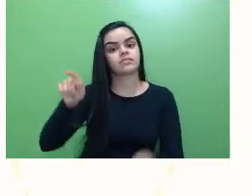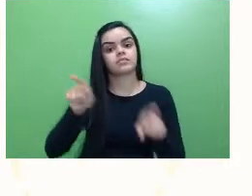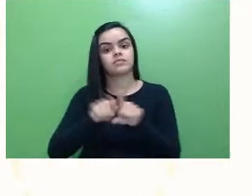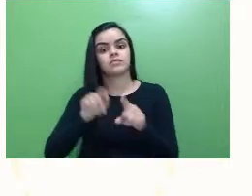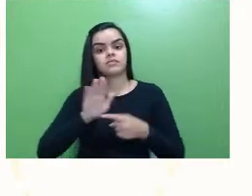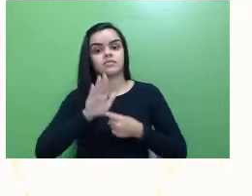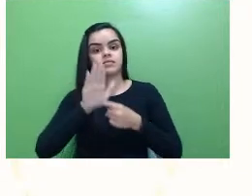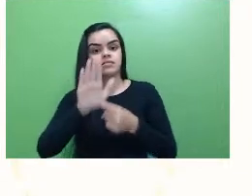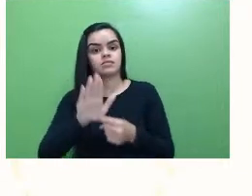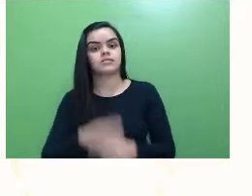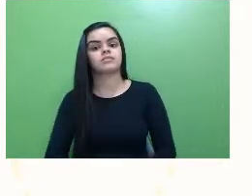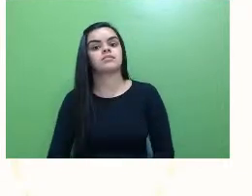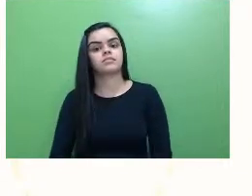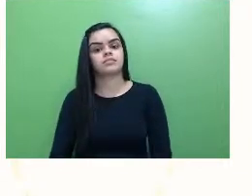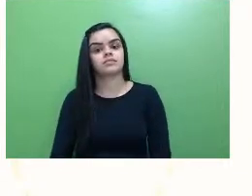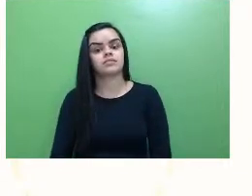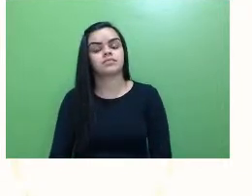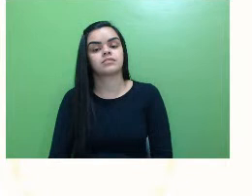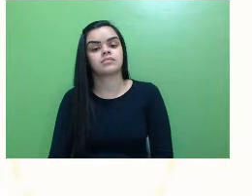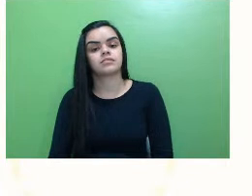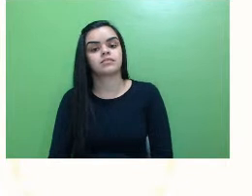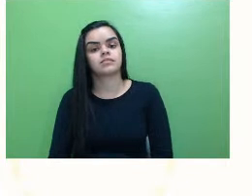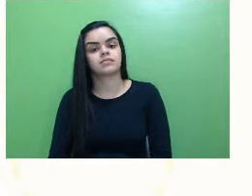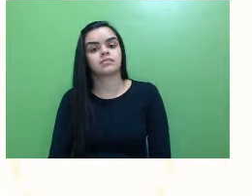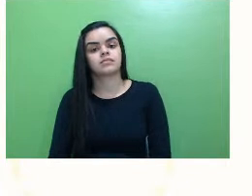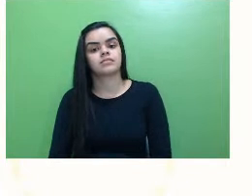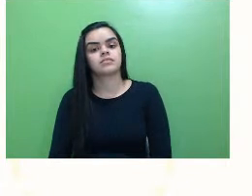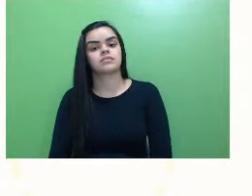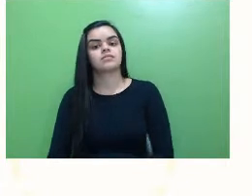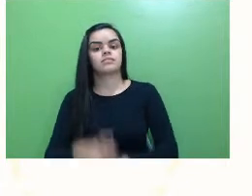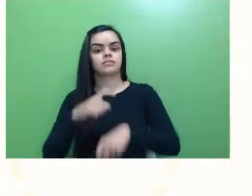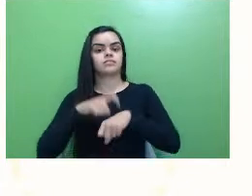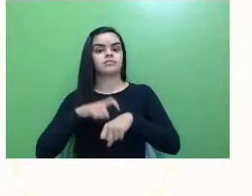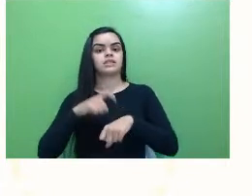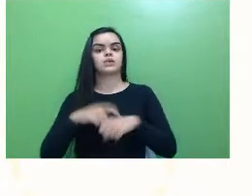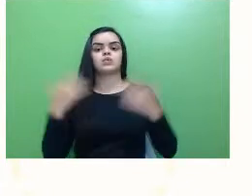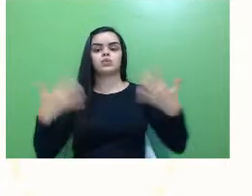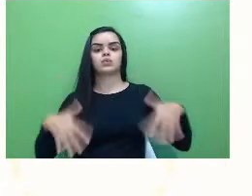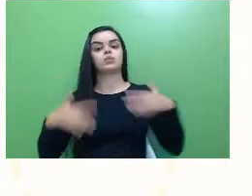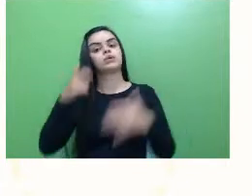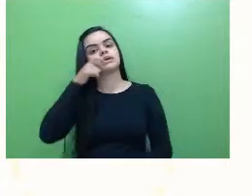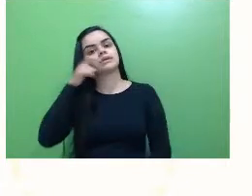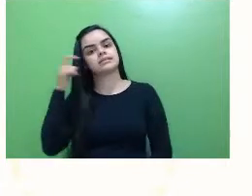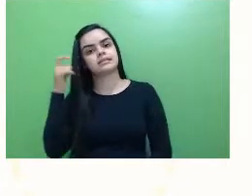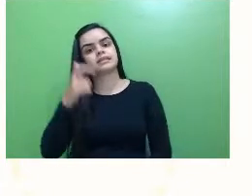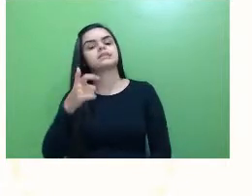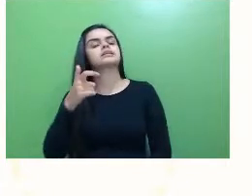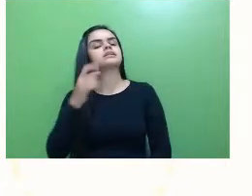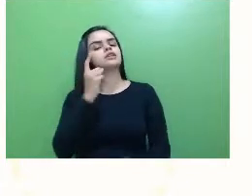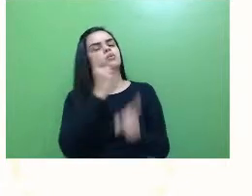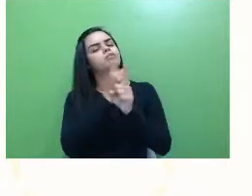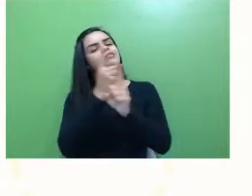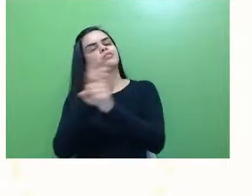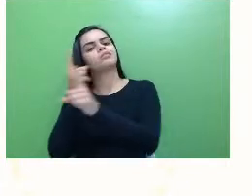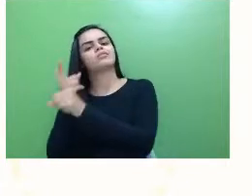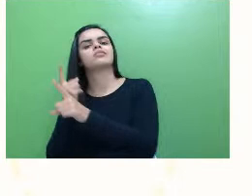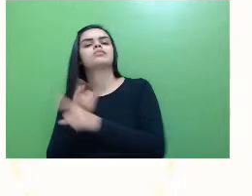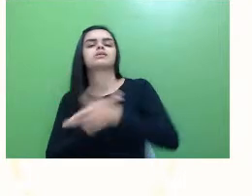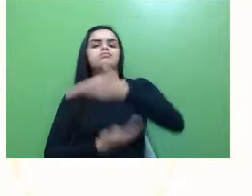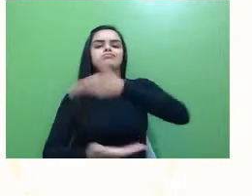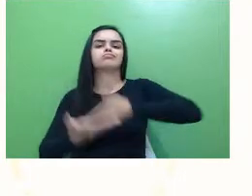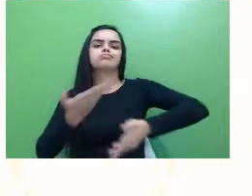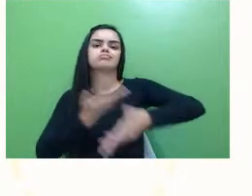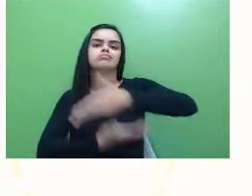ali na foto. E foi um momento muito interessante de ponto de encontro, de conversa com as pessoas,